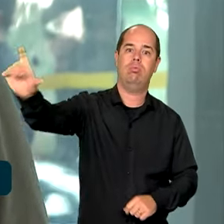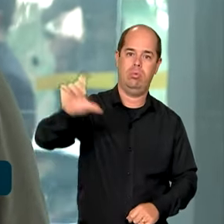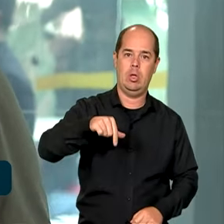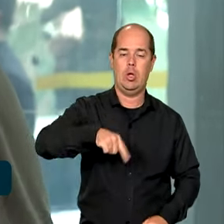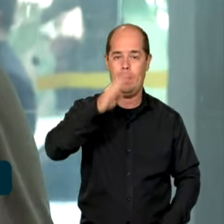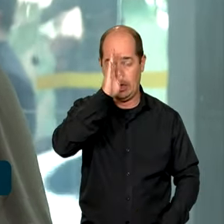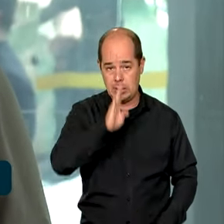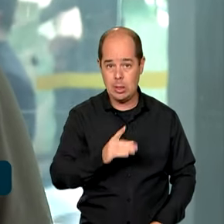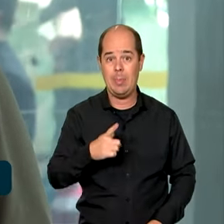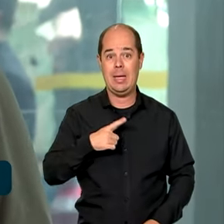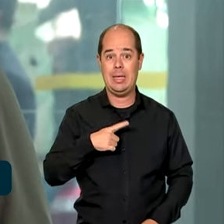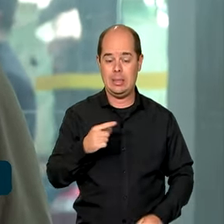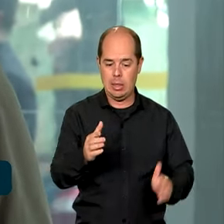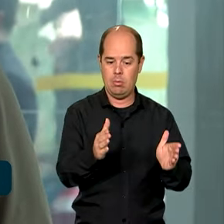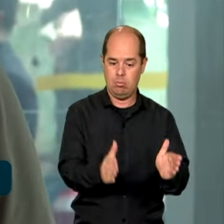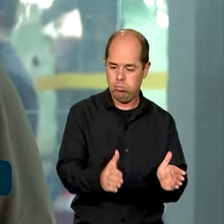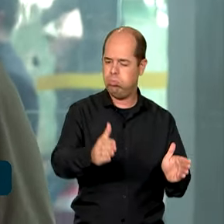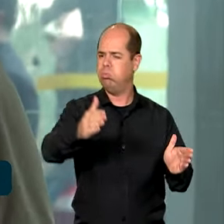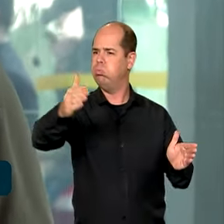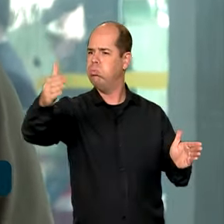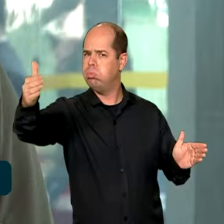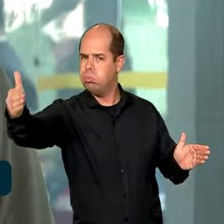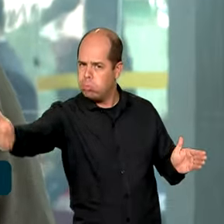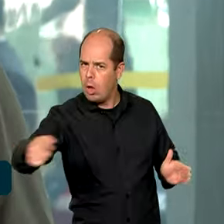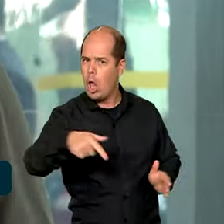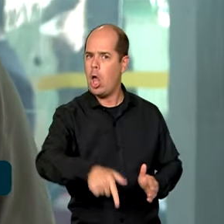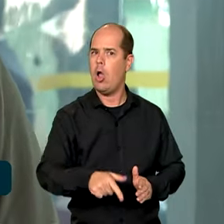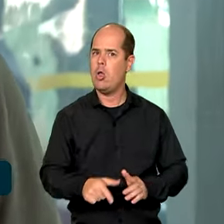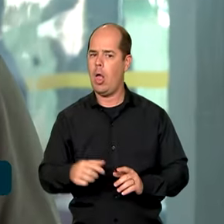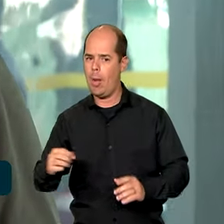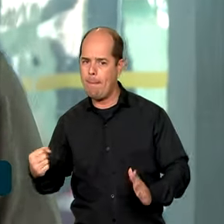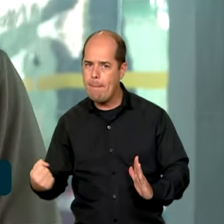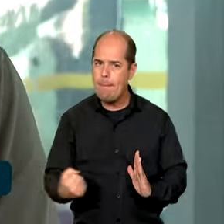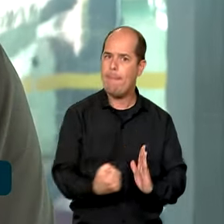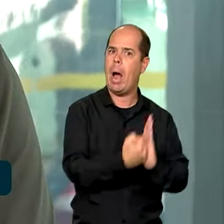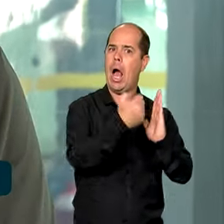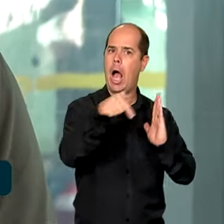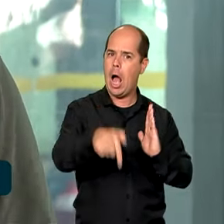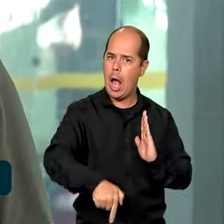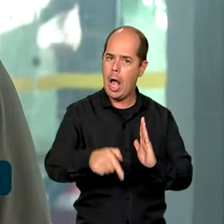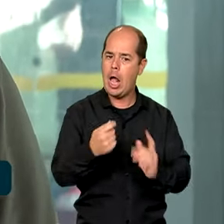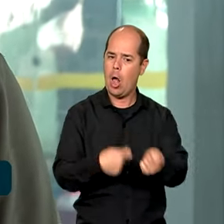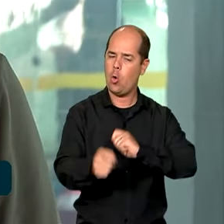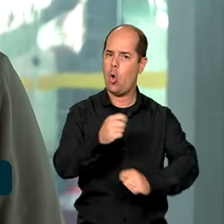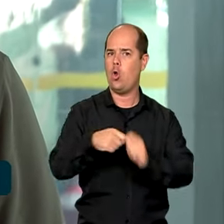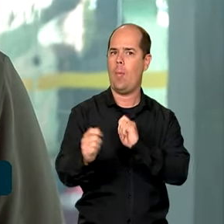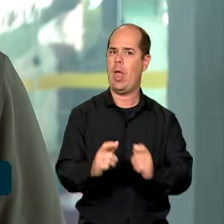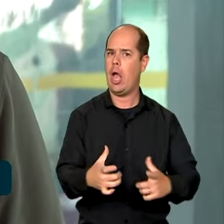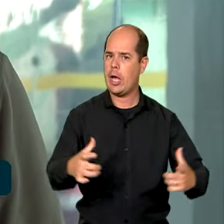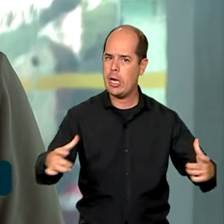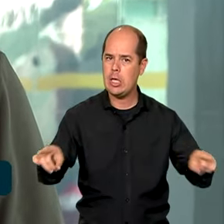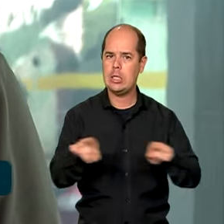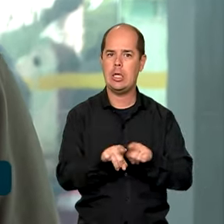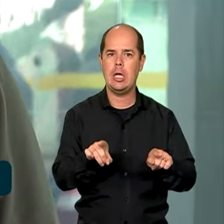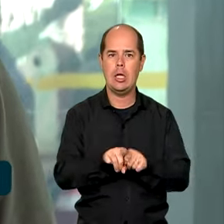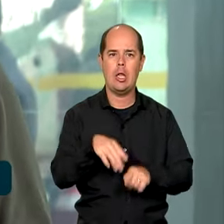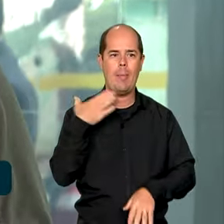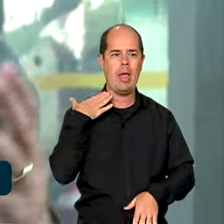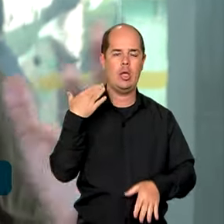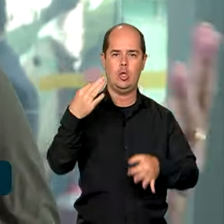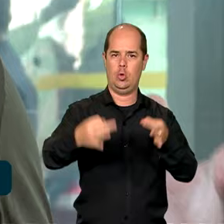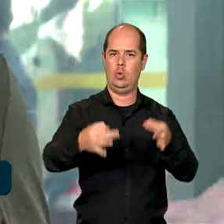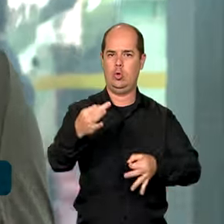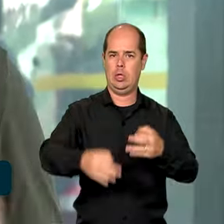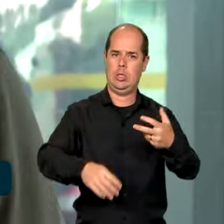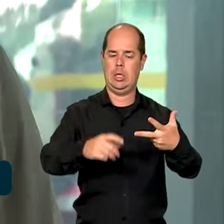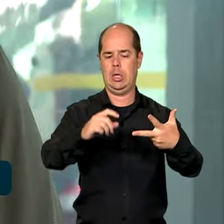longo prazo que vai impactar crescimento econômico, vai diminuir o peso sobre o judiciário. todas